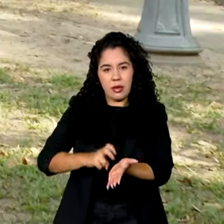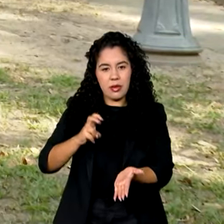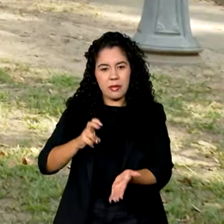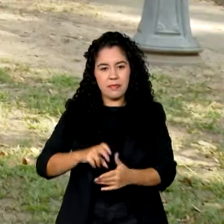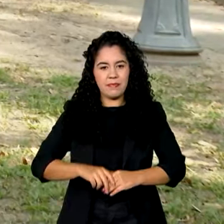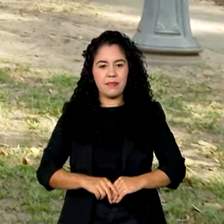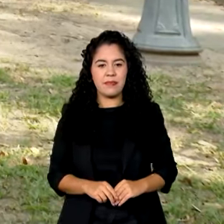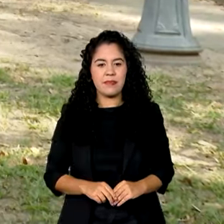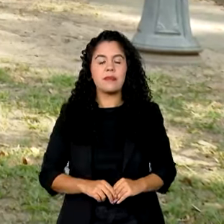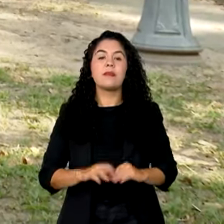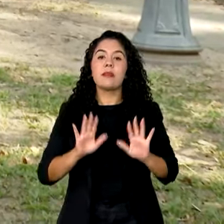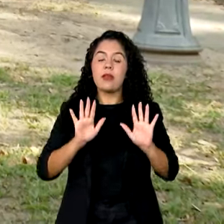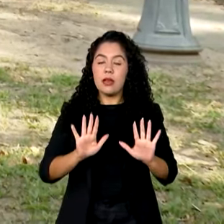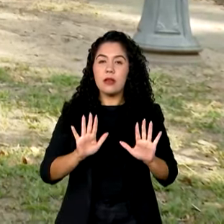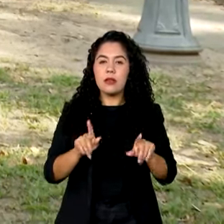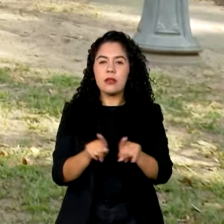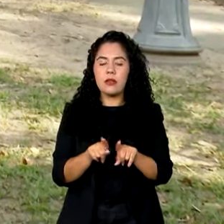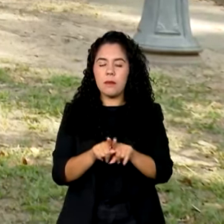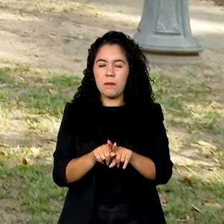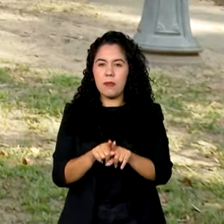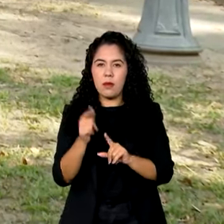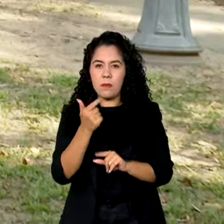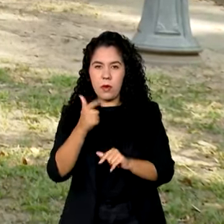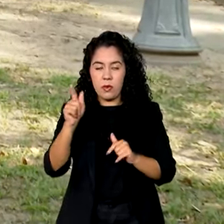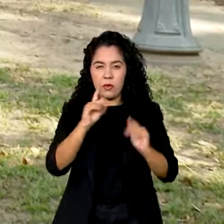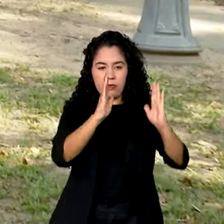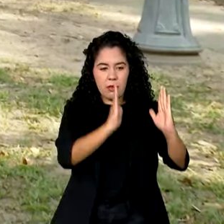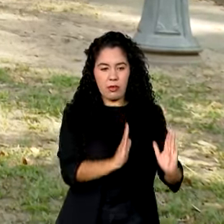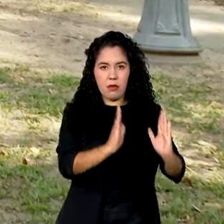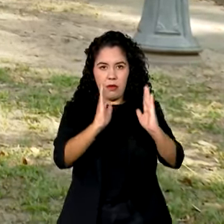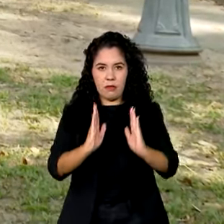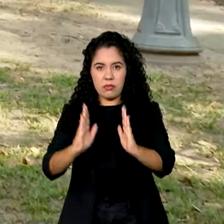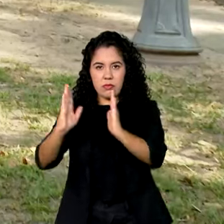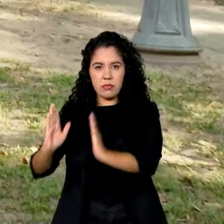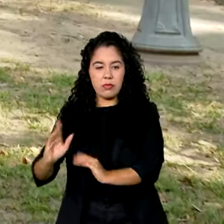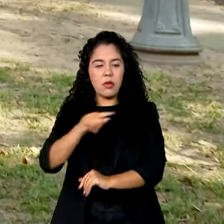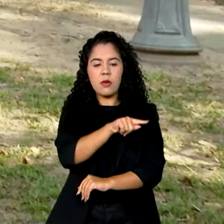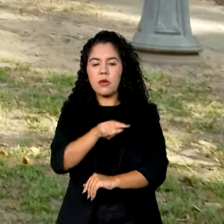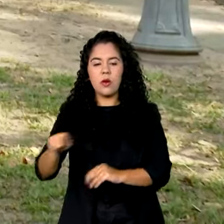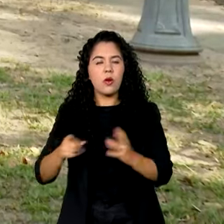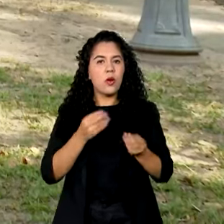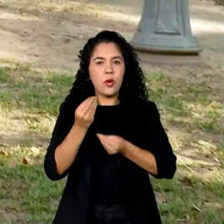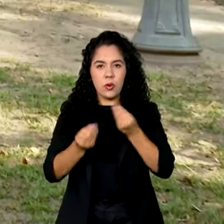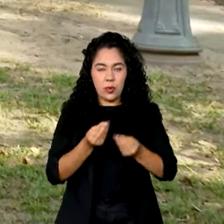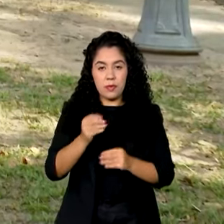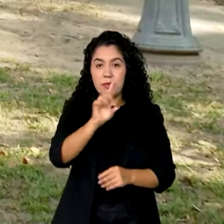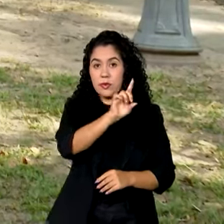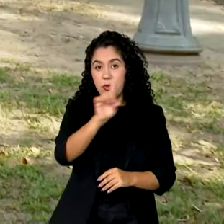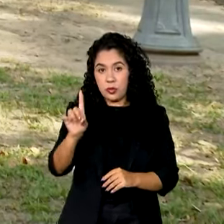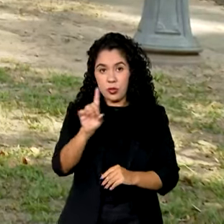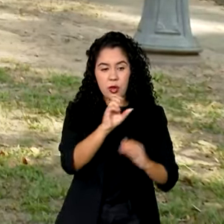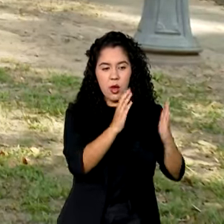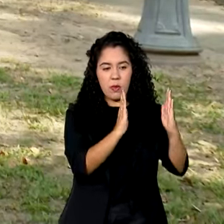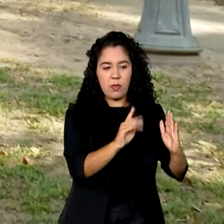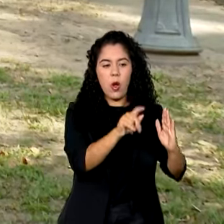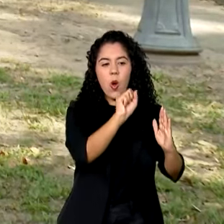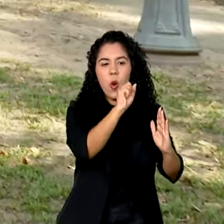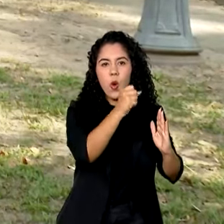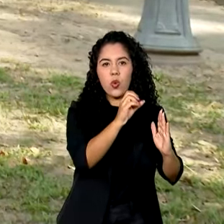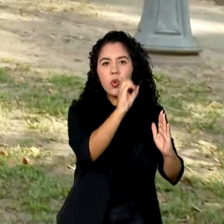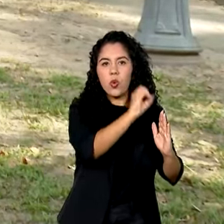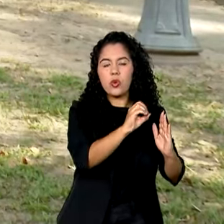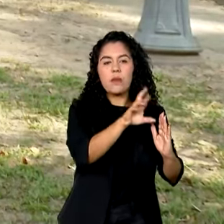você, Vanessa. Olha, as próximas etapas são as seguintes. No dia 8 de outubro sai o resultado